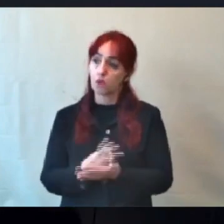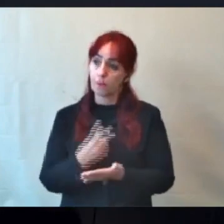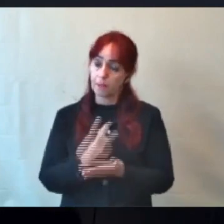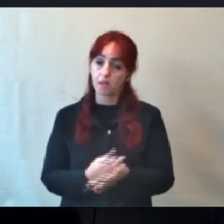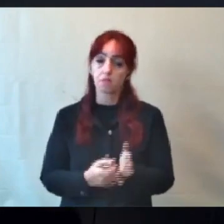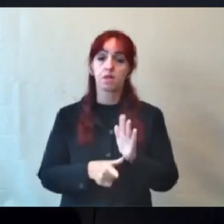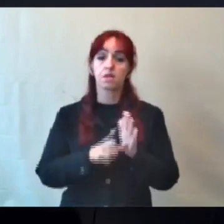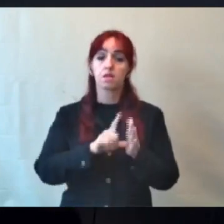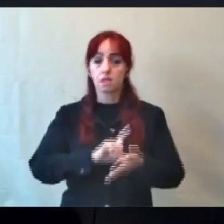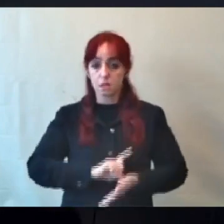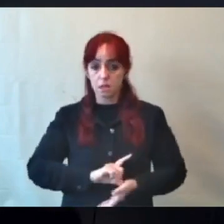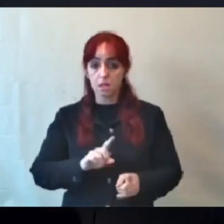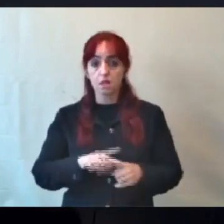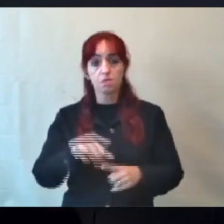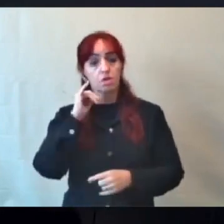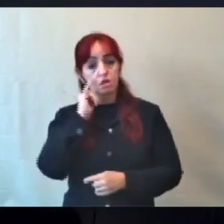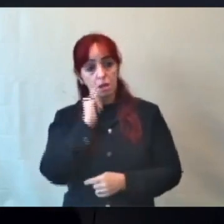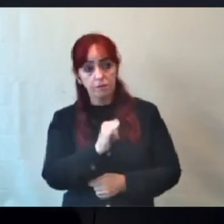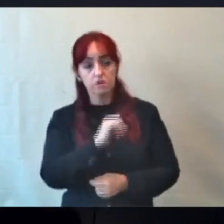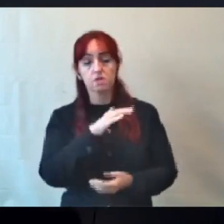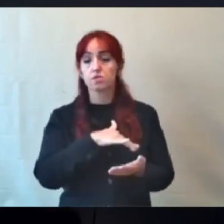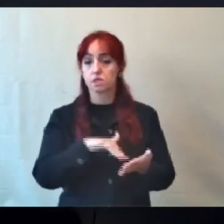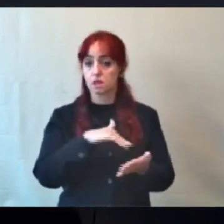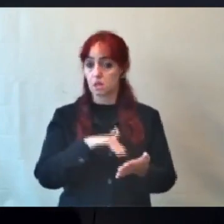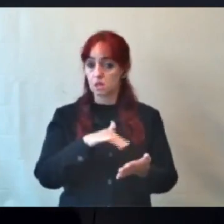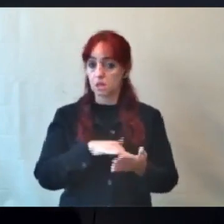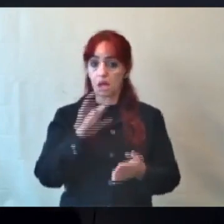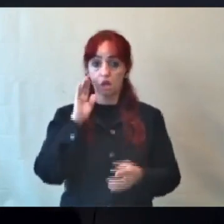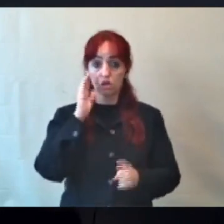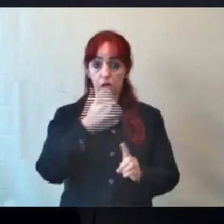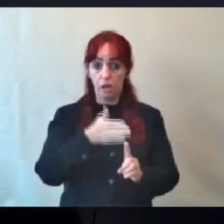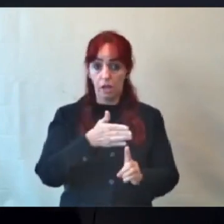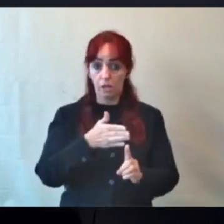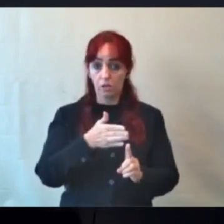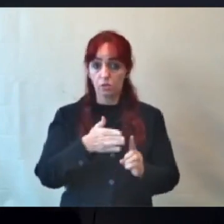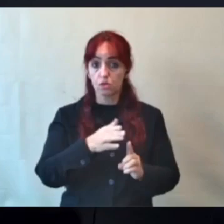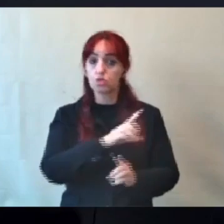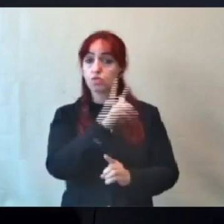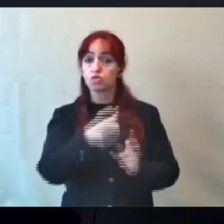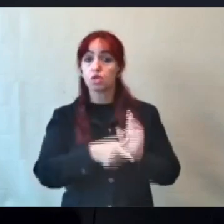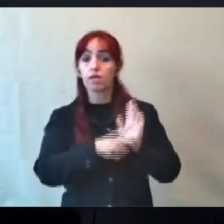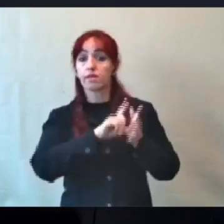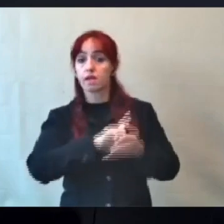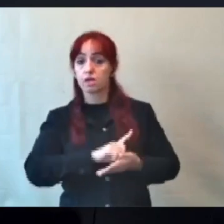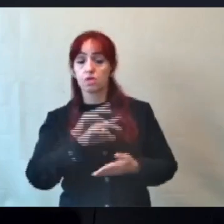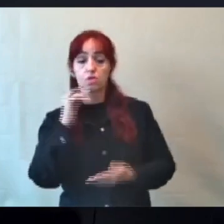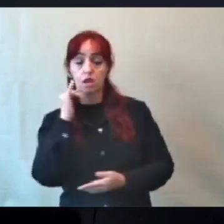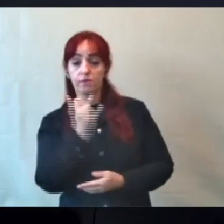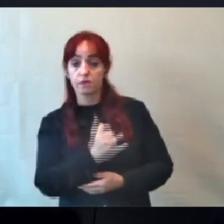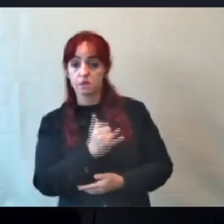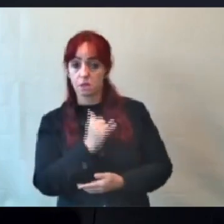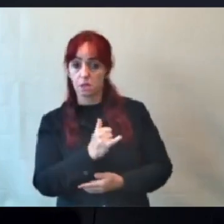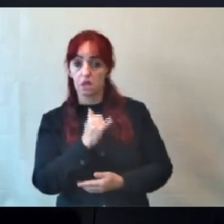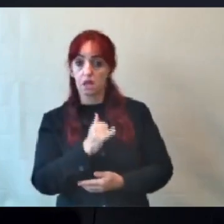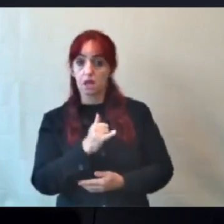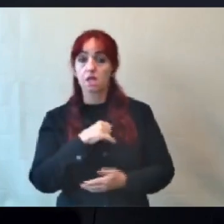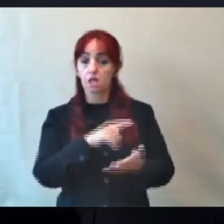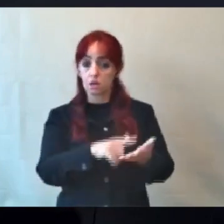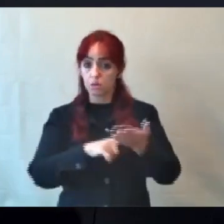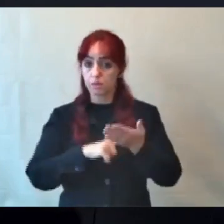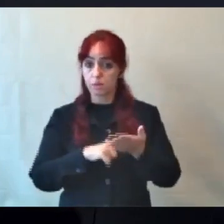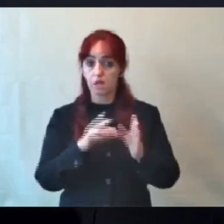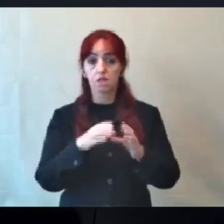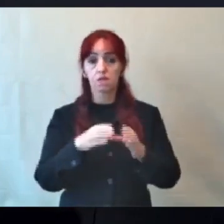a outra, pois eu avisei o secretário diretamente, no dia anterior, a nossa aprovação aqui, que ele seria convidado na comissão,